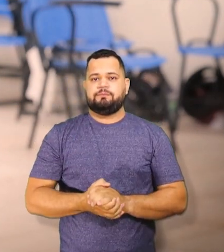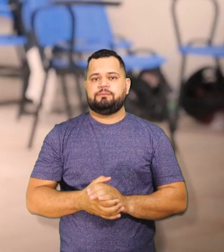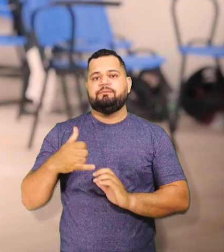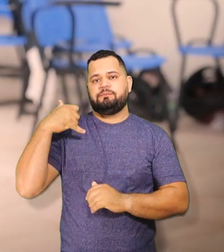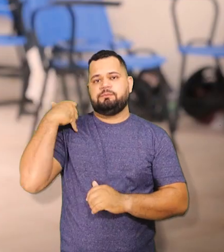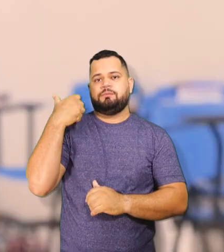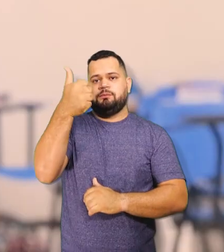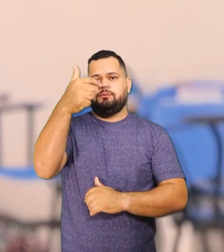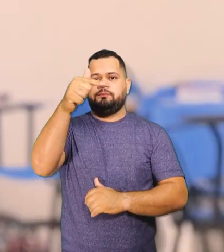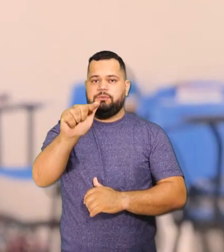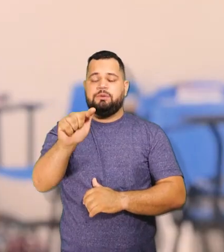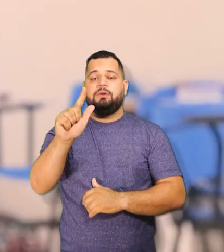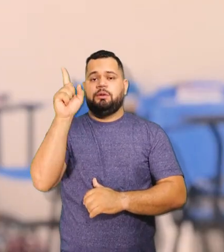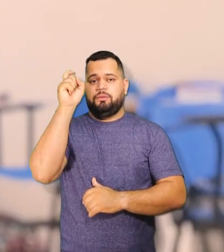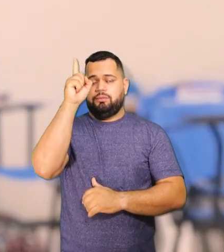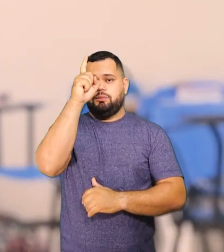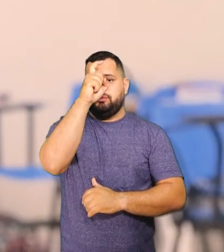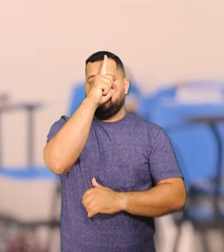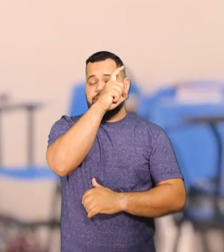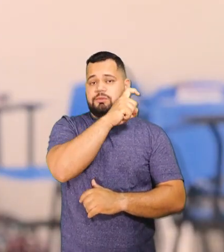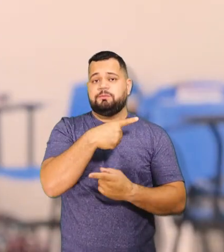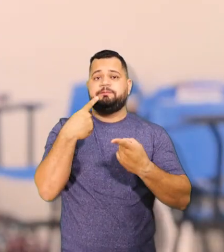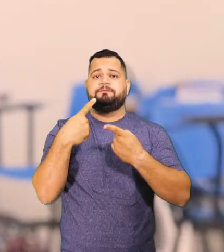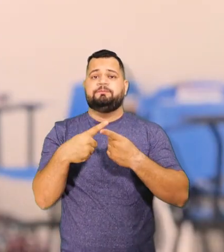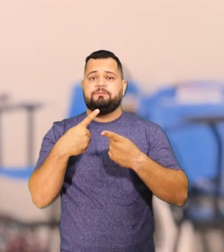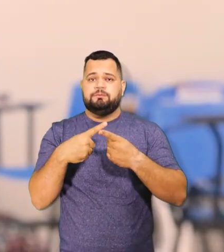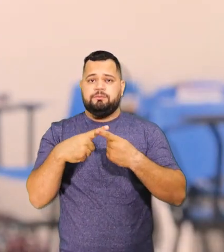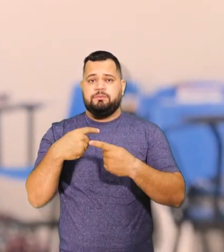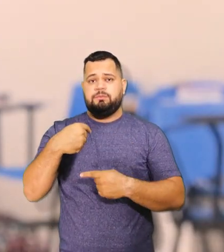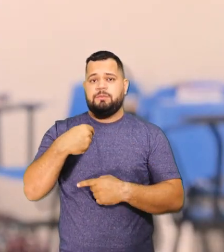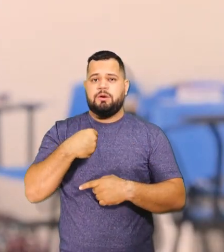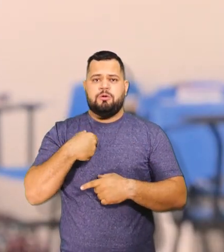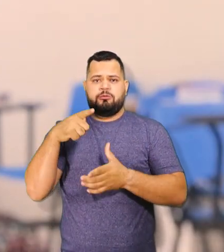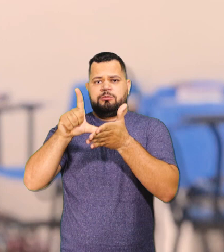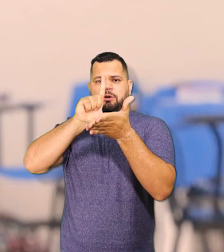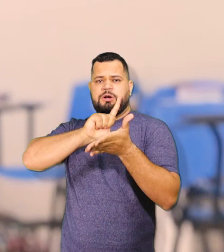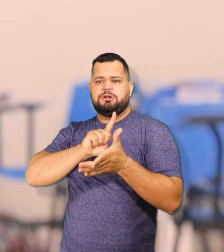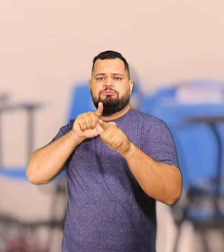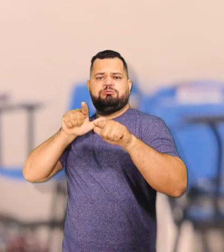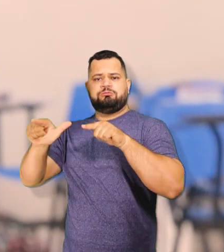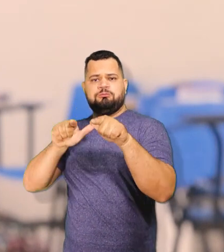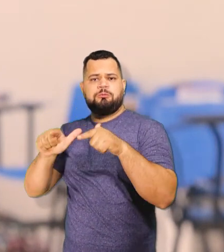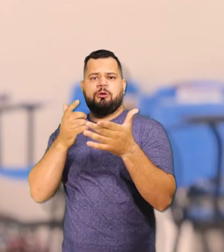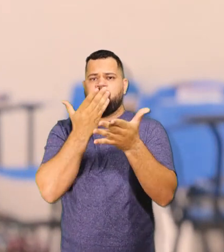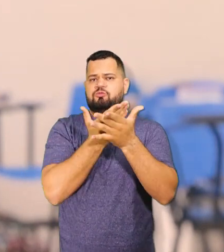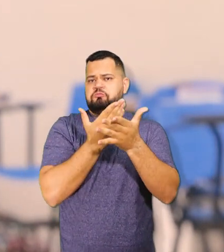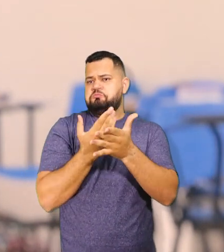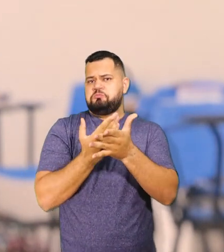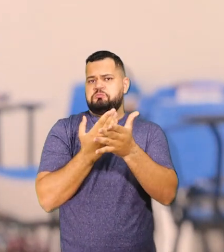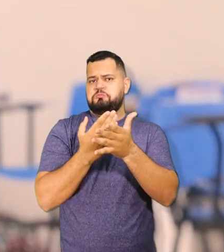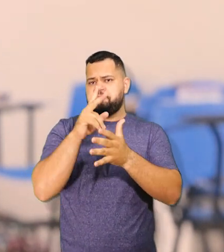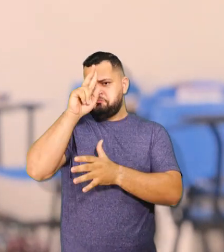perdi com 17 anos. Foi muito difícil, porque eu era muito independente, né? Eu estava trabalhando,